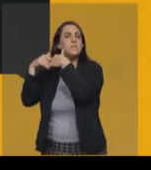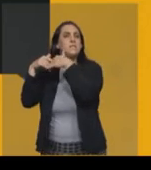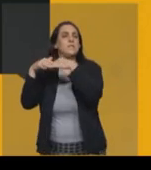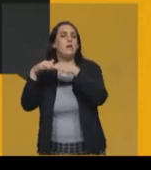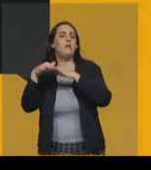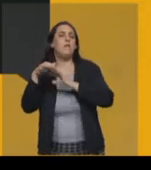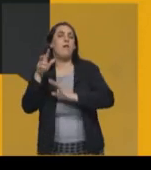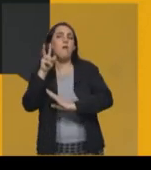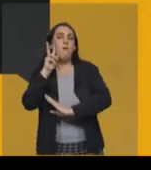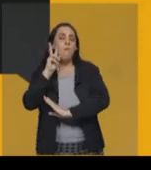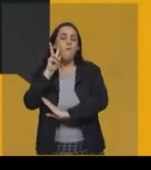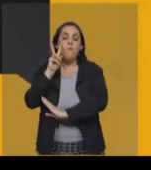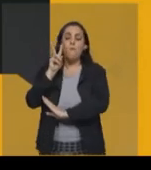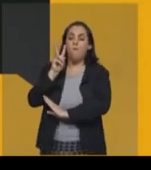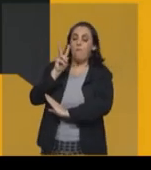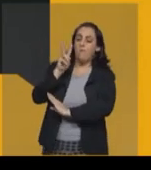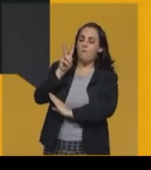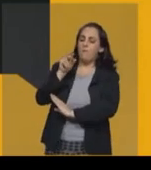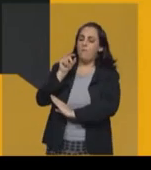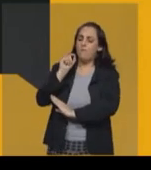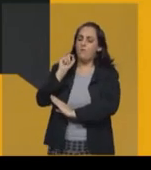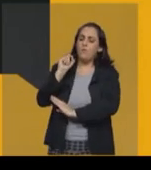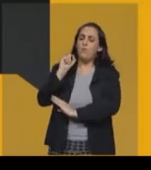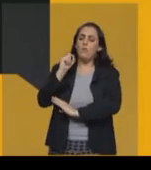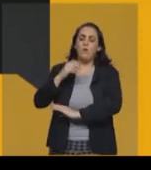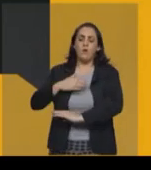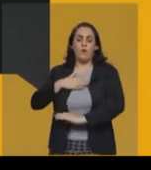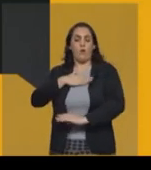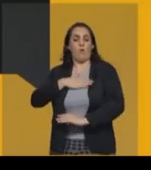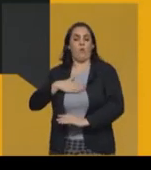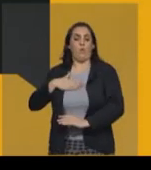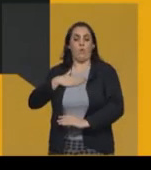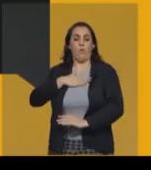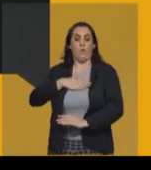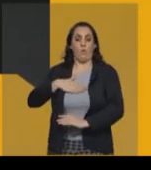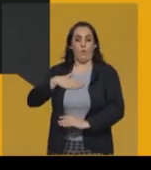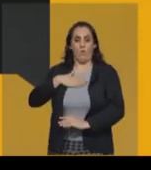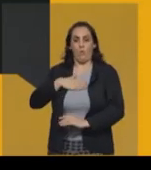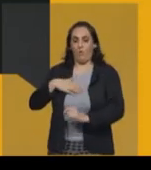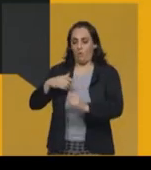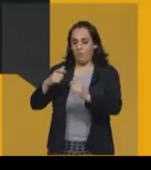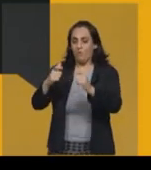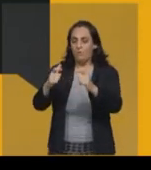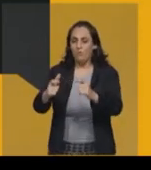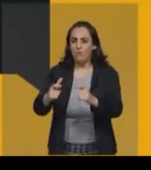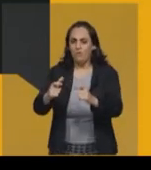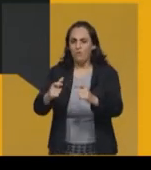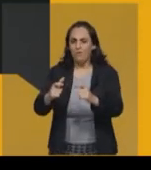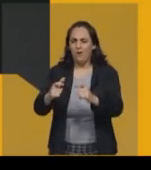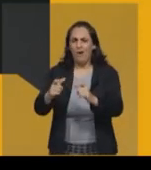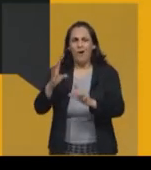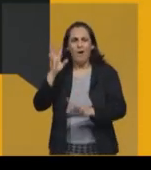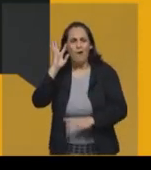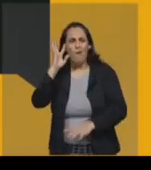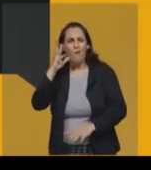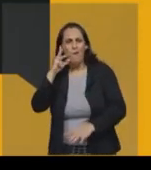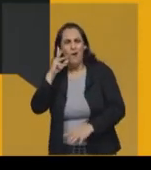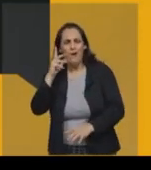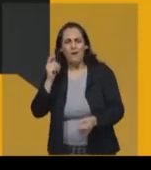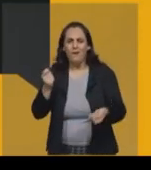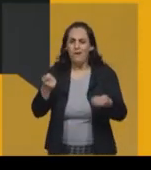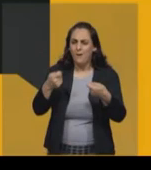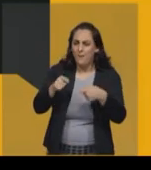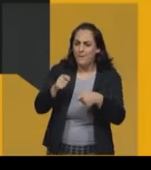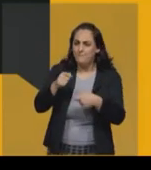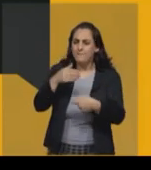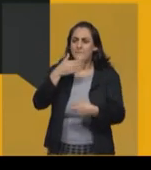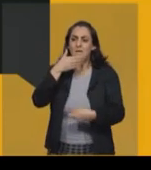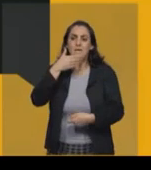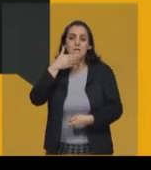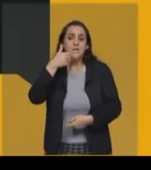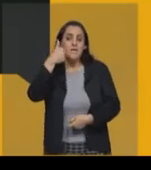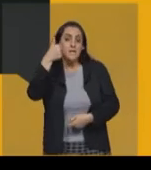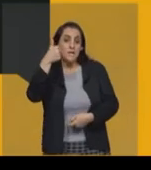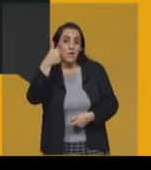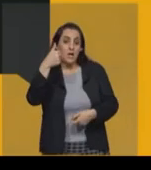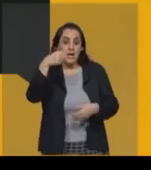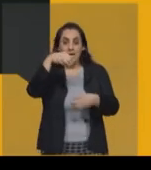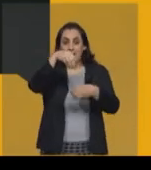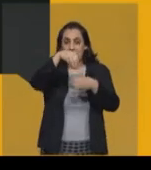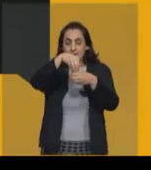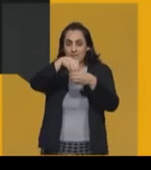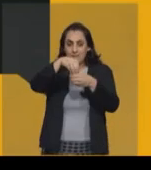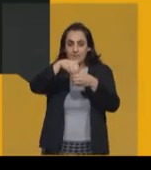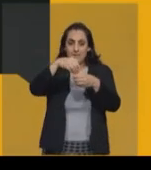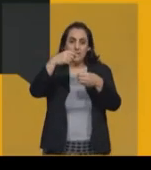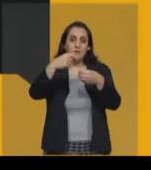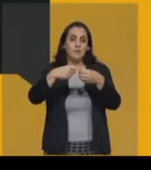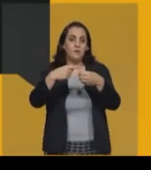a gente não gosta, o que pode melhorar dentro da cidade ou da zona rural que